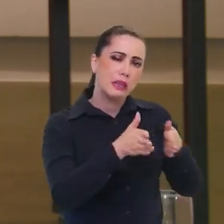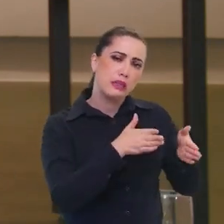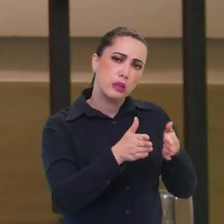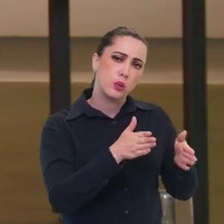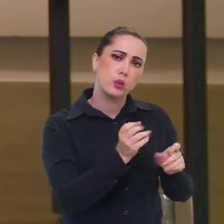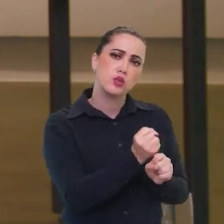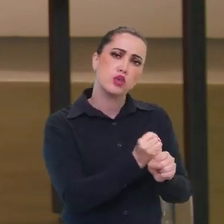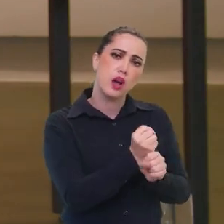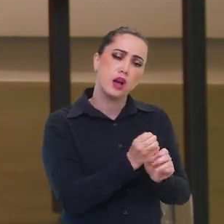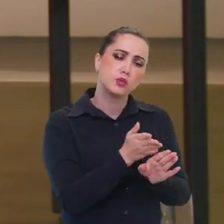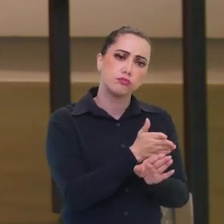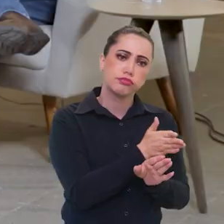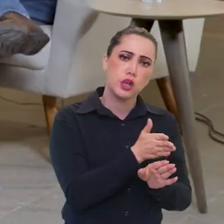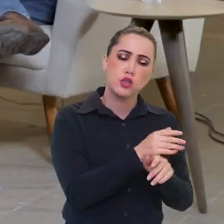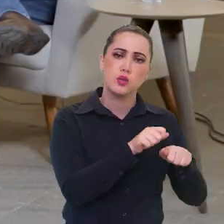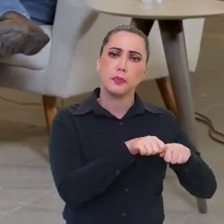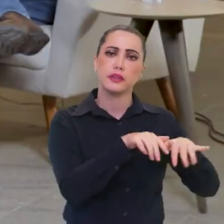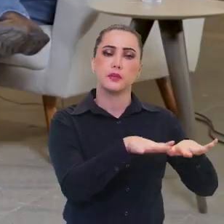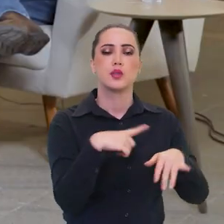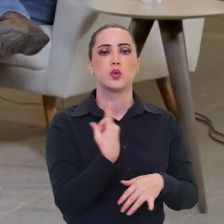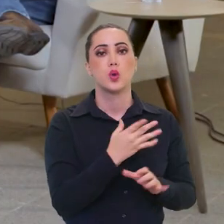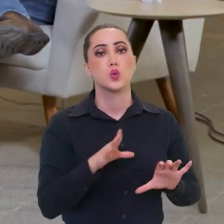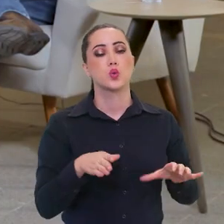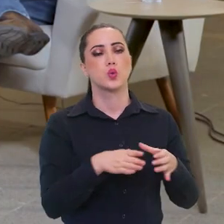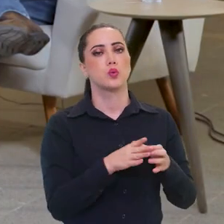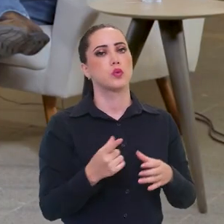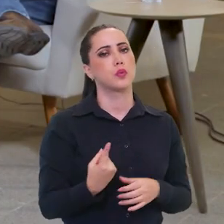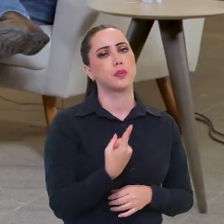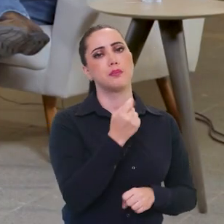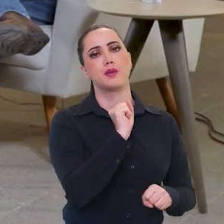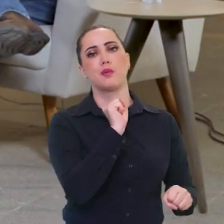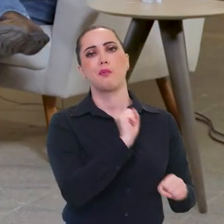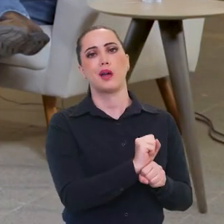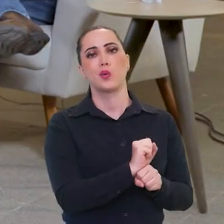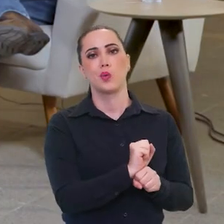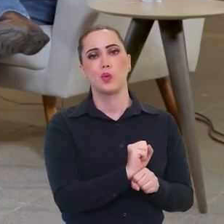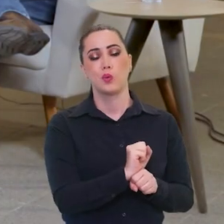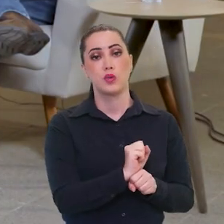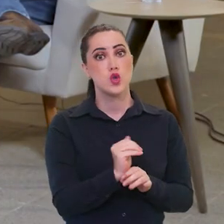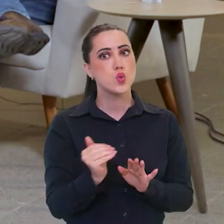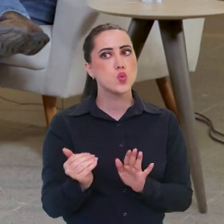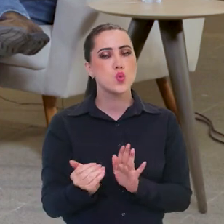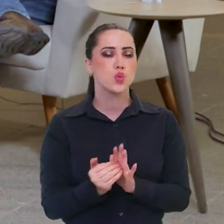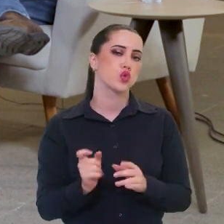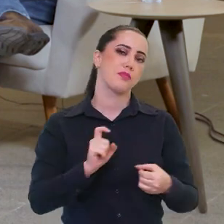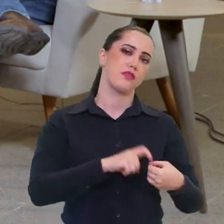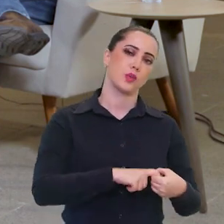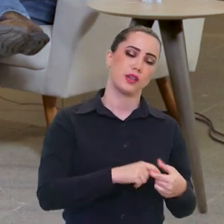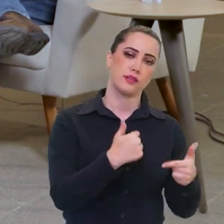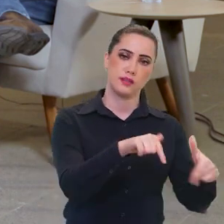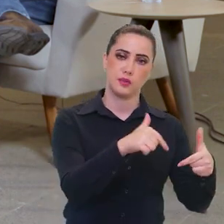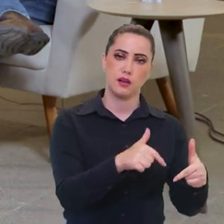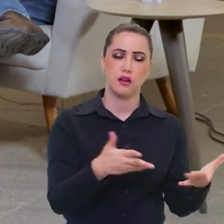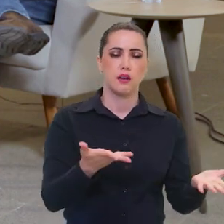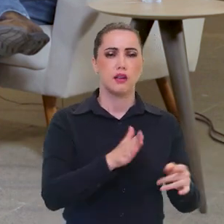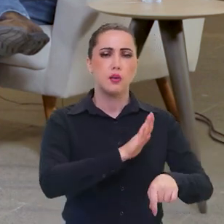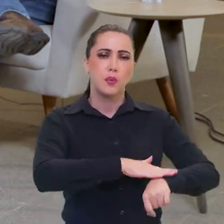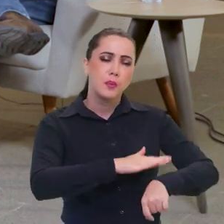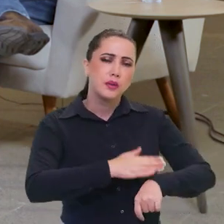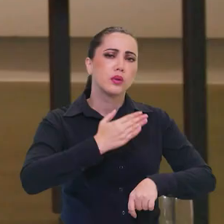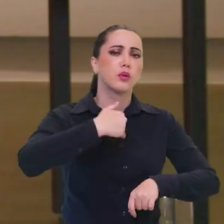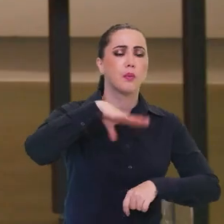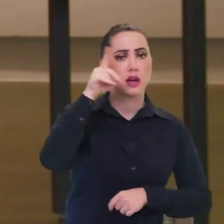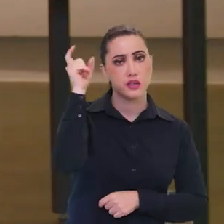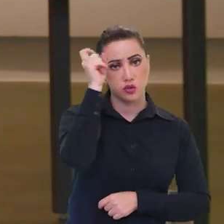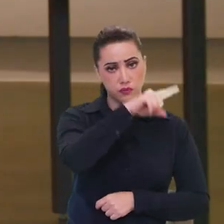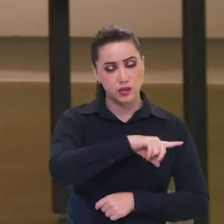aqueles anos de pandemia, nosso setor foi o primeiro que parou e o último que voltou. E durante o momento mais